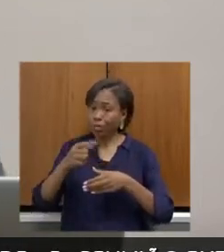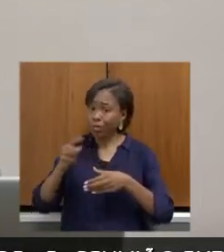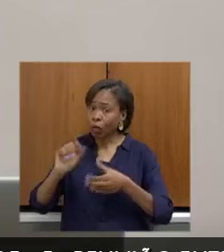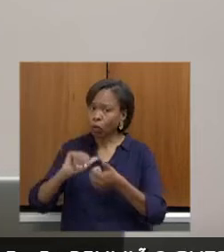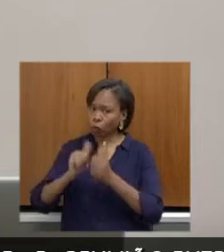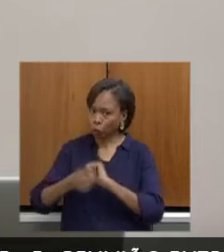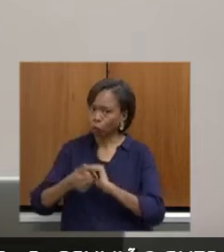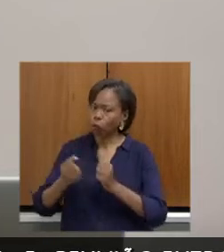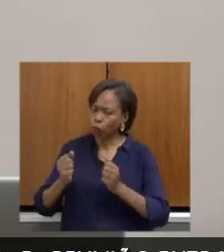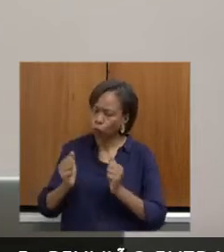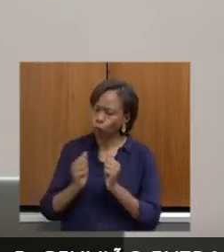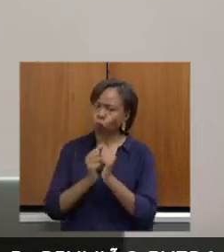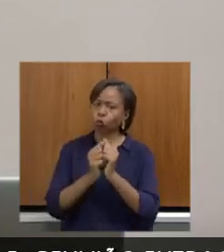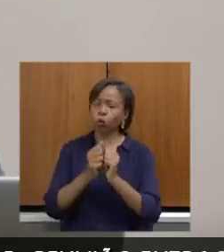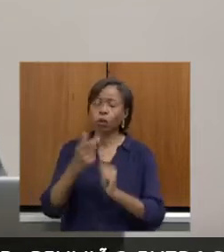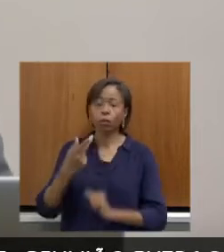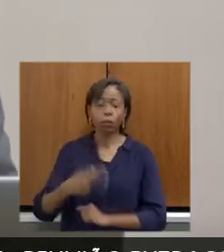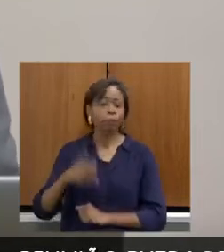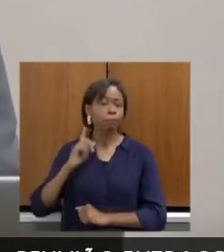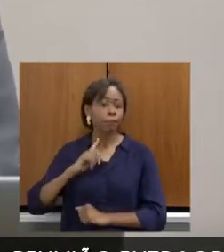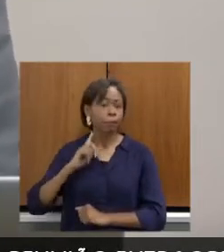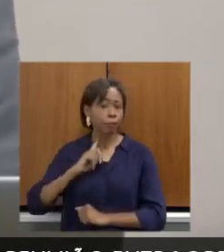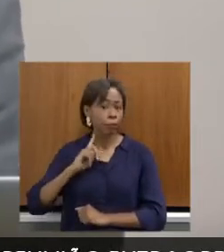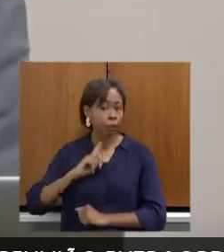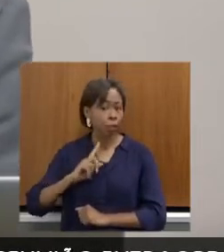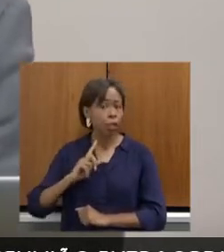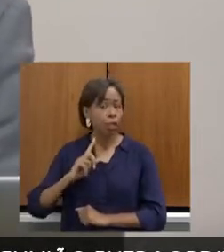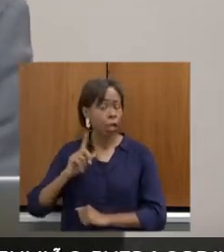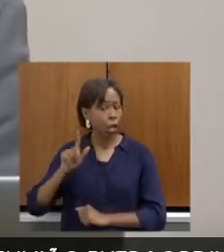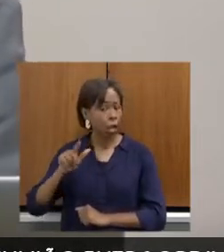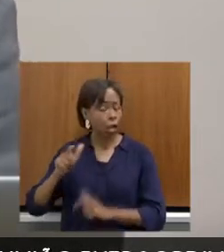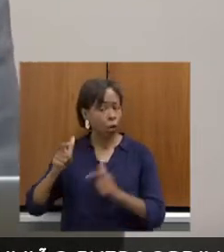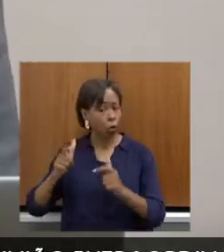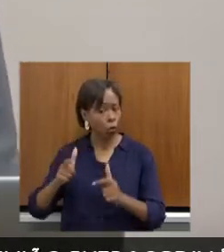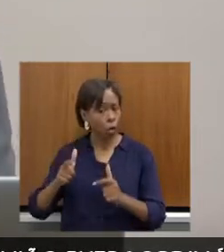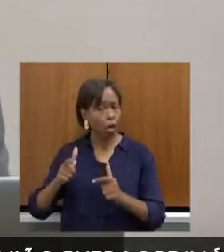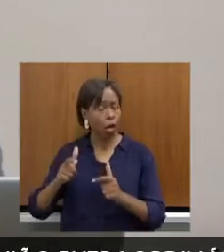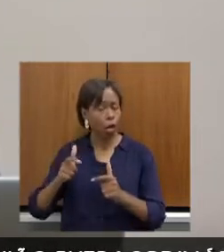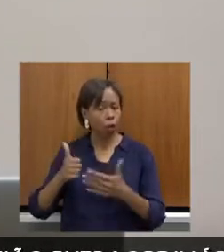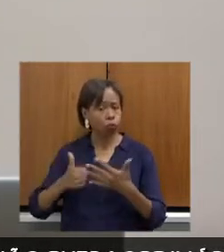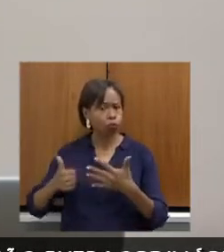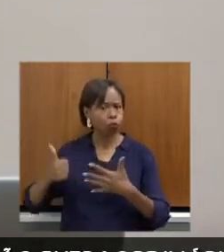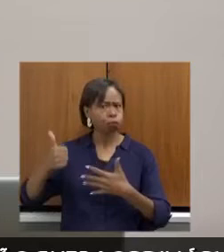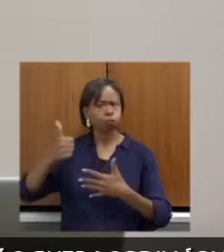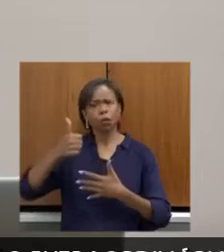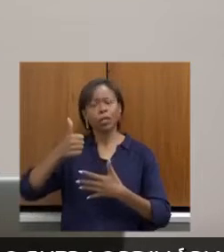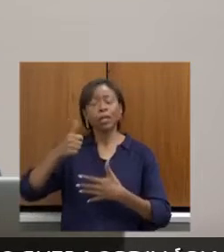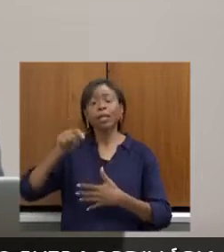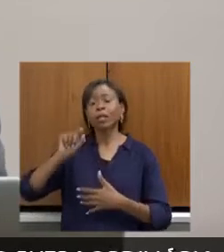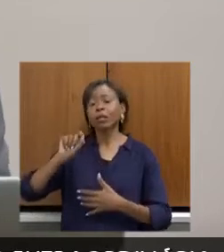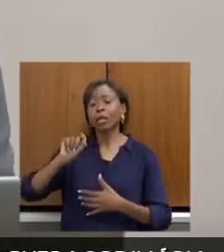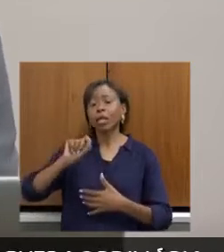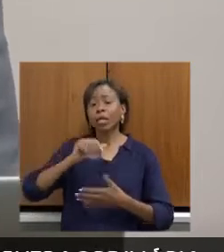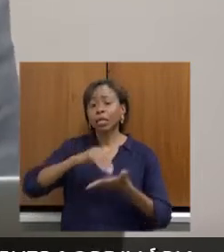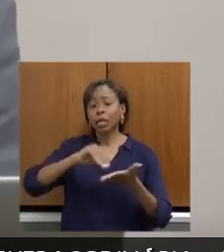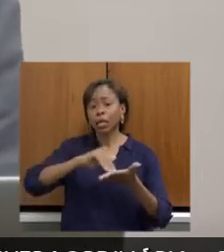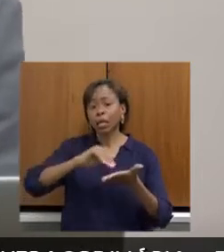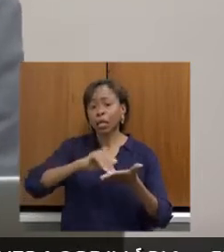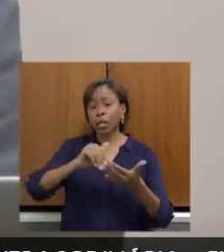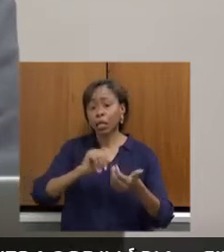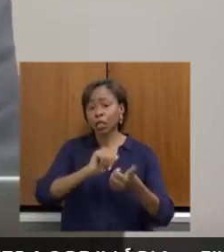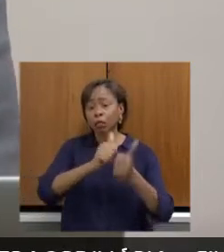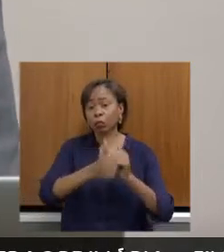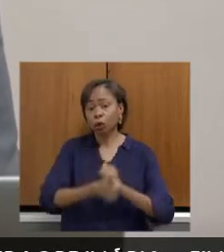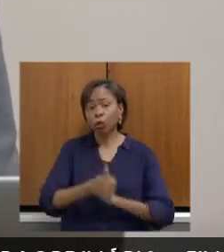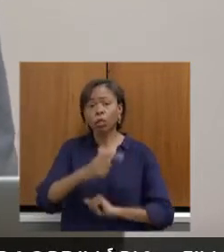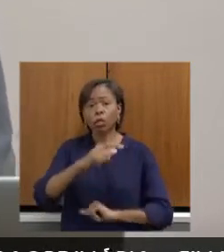Minas Gerais, hoje, é um Estado privilegiado que tem no comando da Secretaria de Esportes, um nome que vivenciou lá,